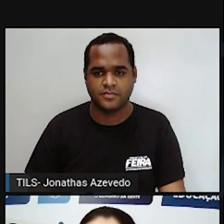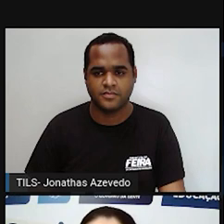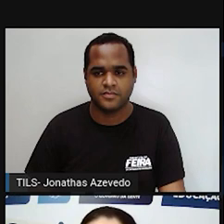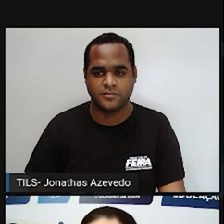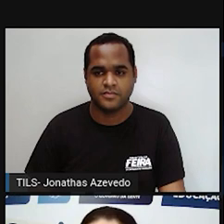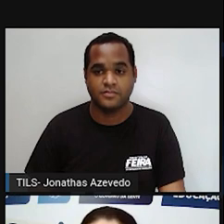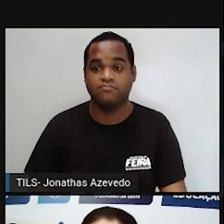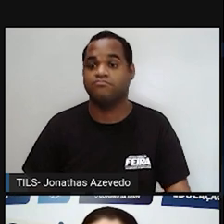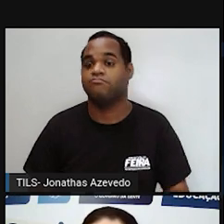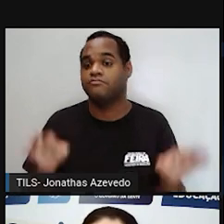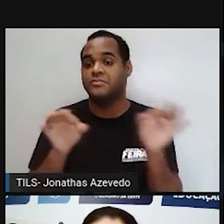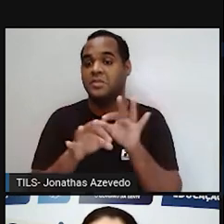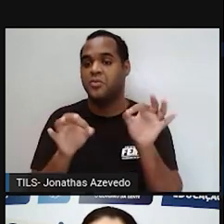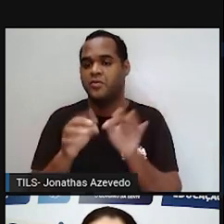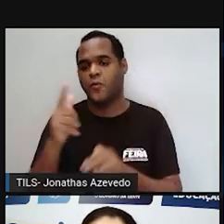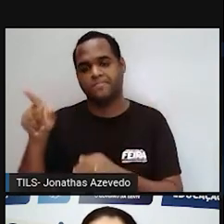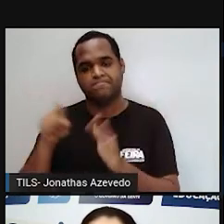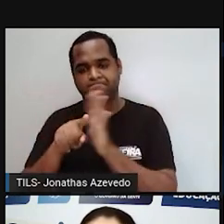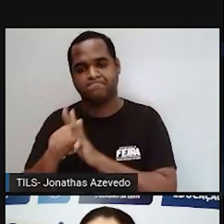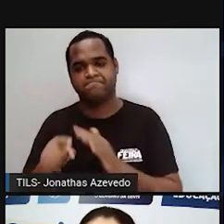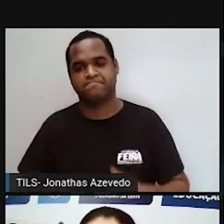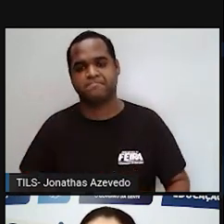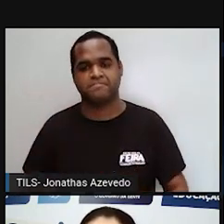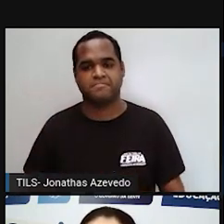Acabou o tempo, vamos para a próxima.